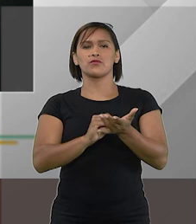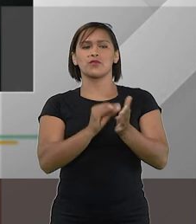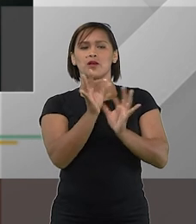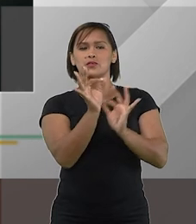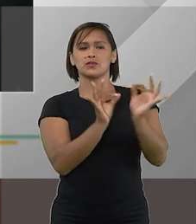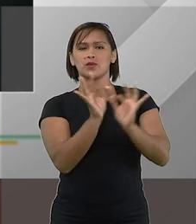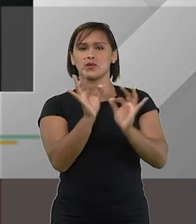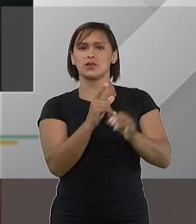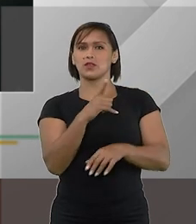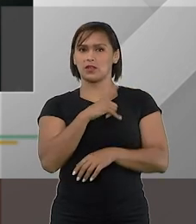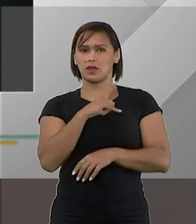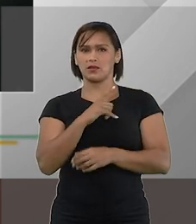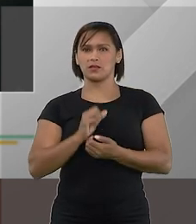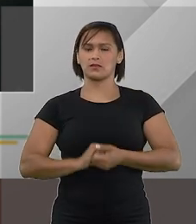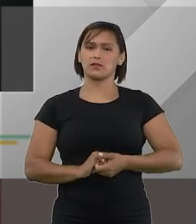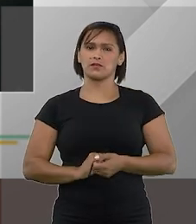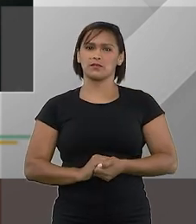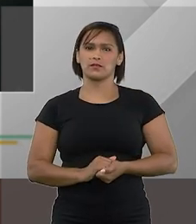seja não abordou esse ponto